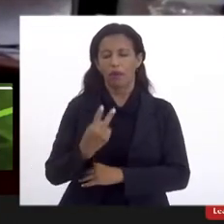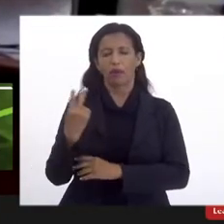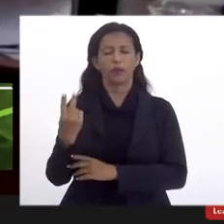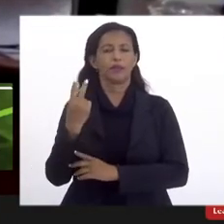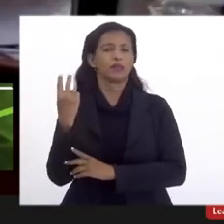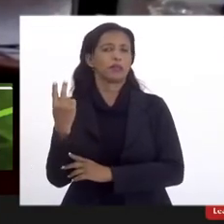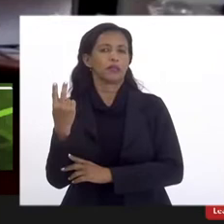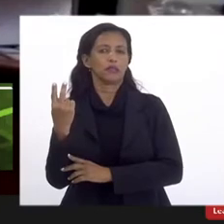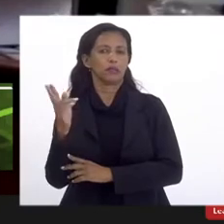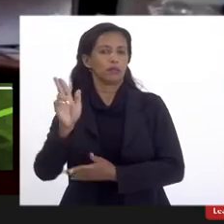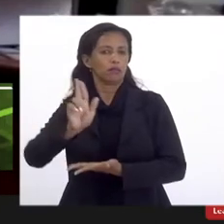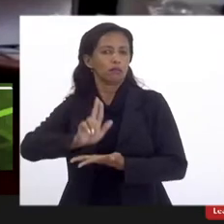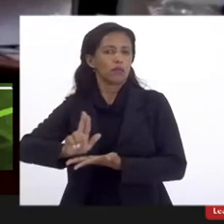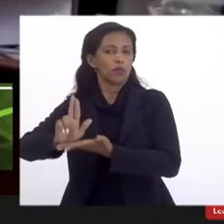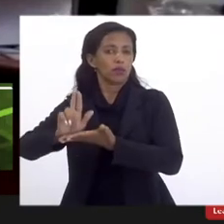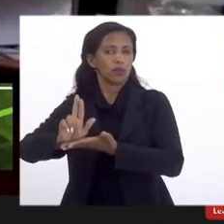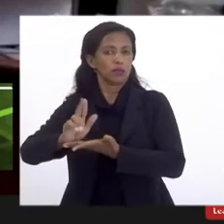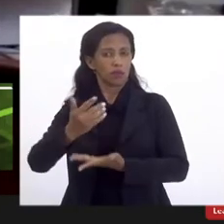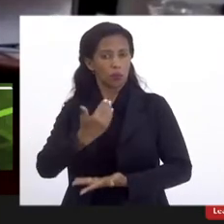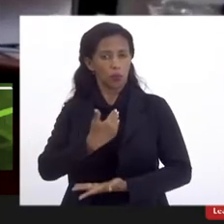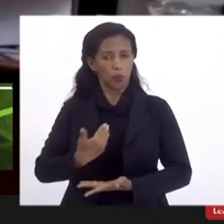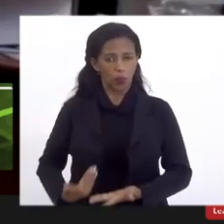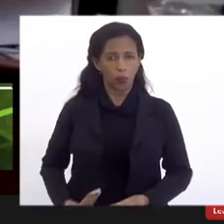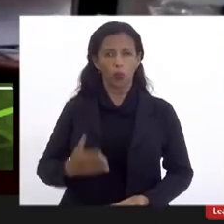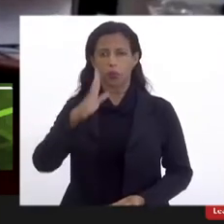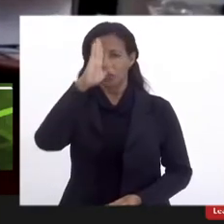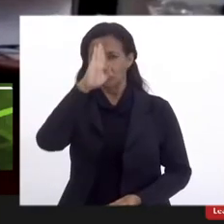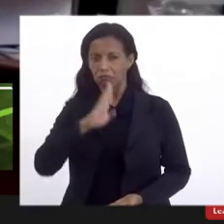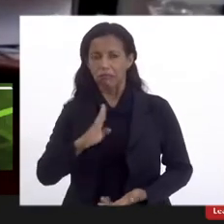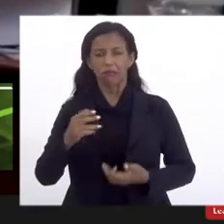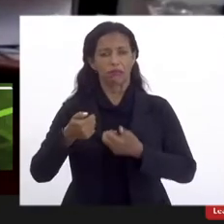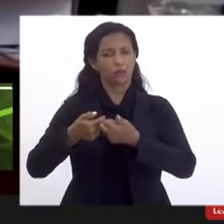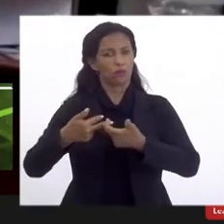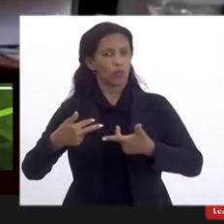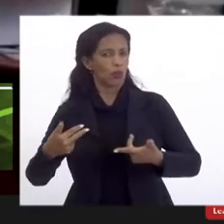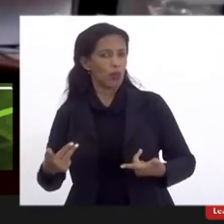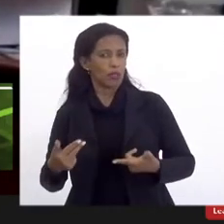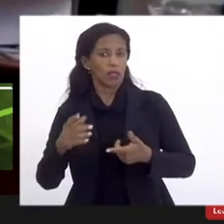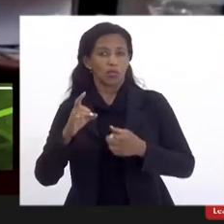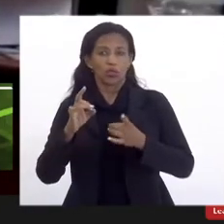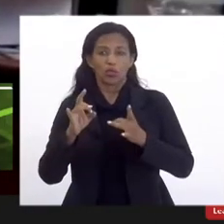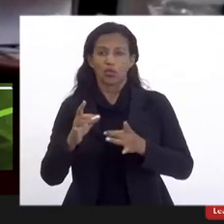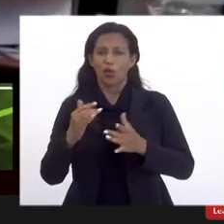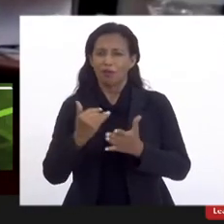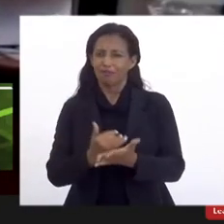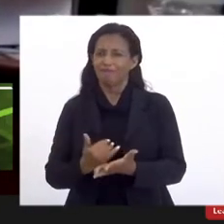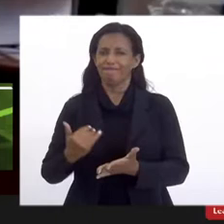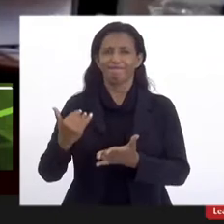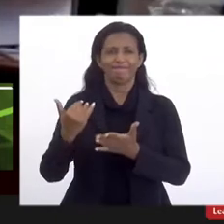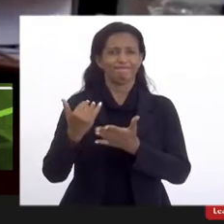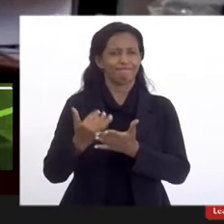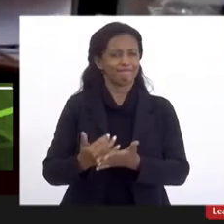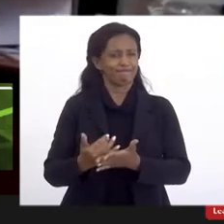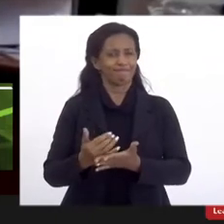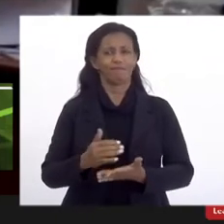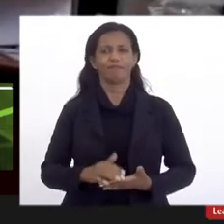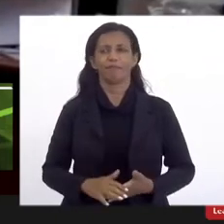da universidade pública, gratuita, de qualidade, só tem a saudar esse